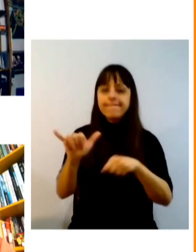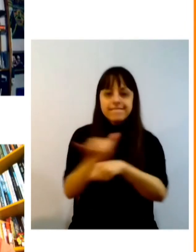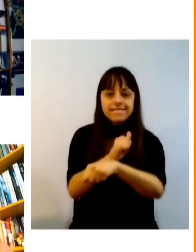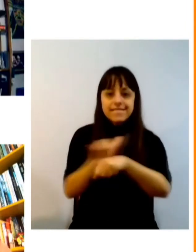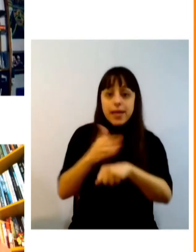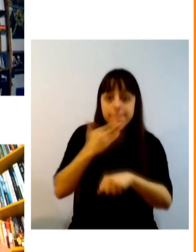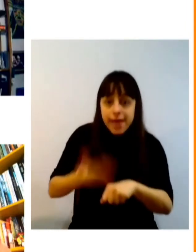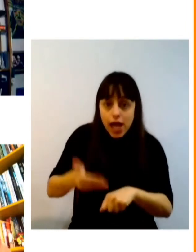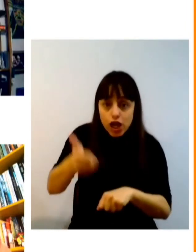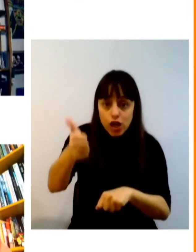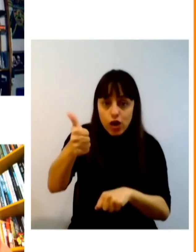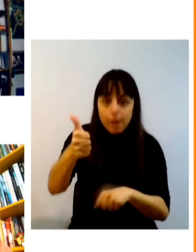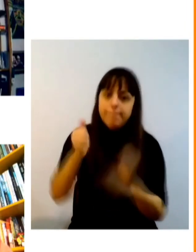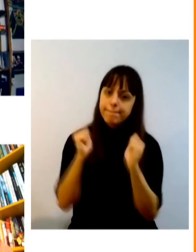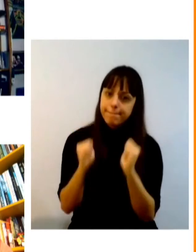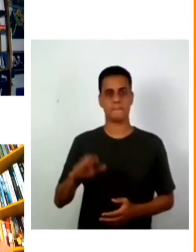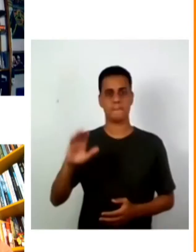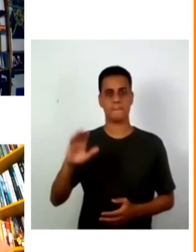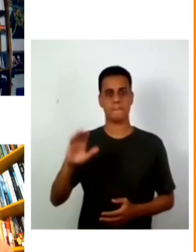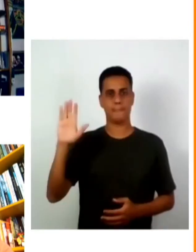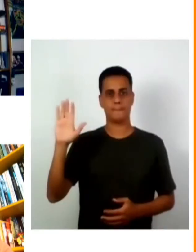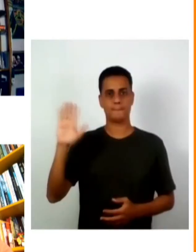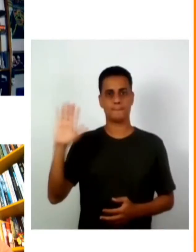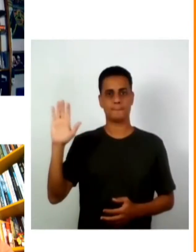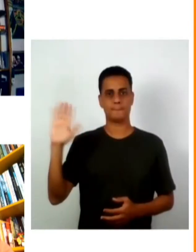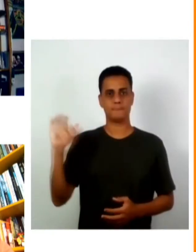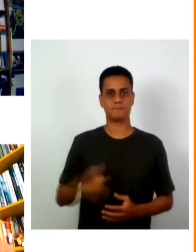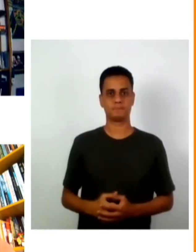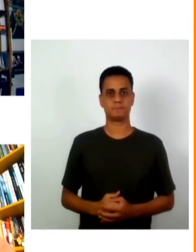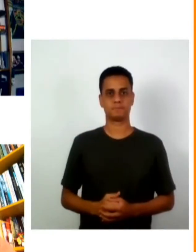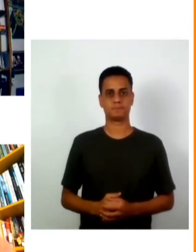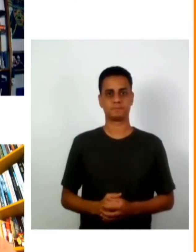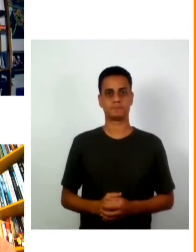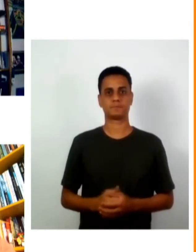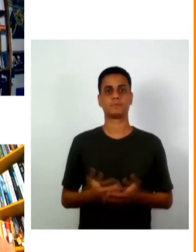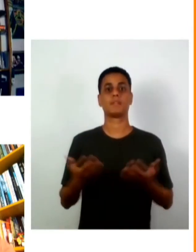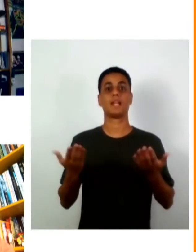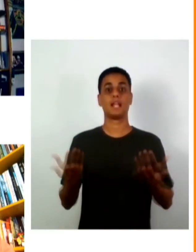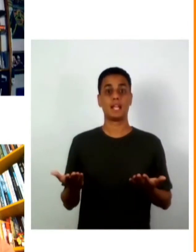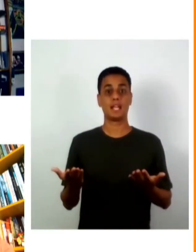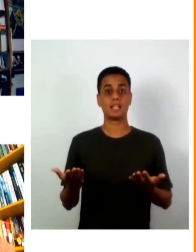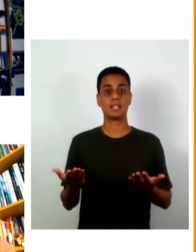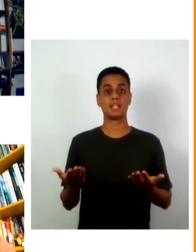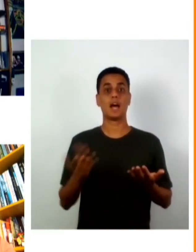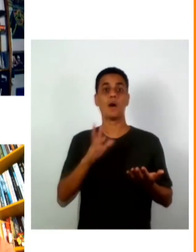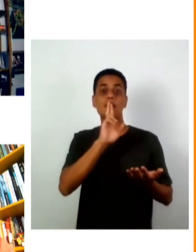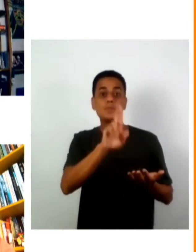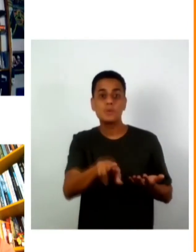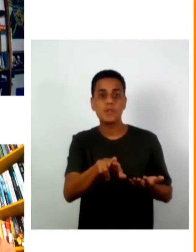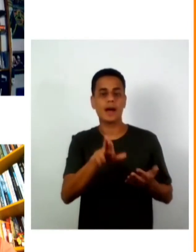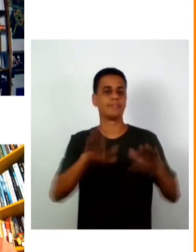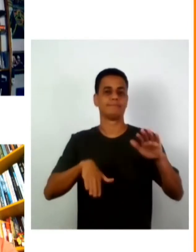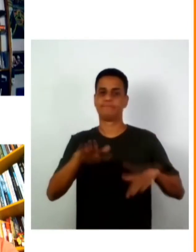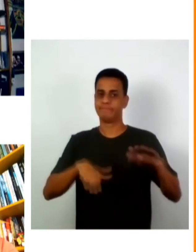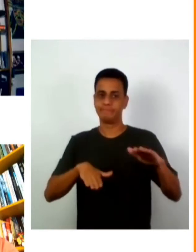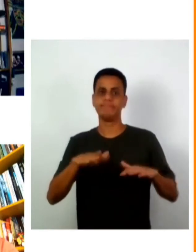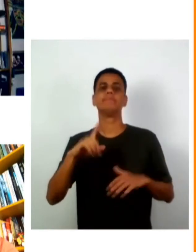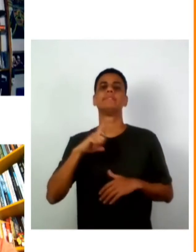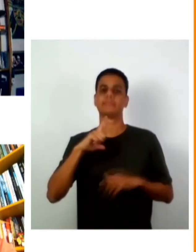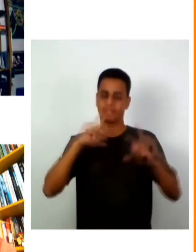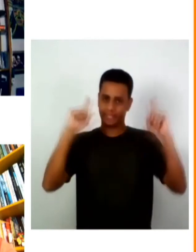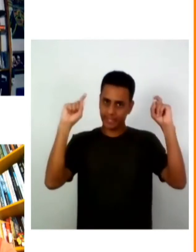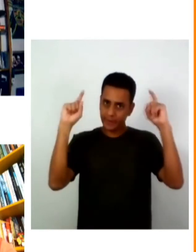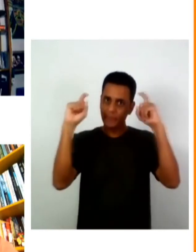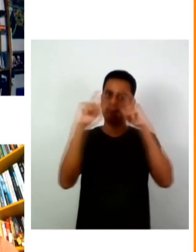esse poder podem ir lapidando isso o fato de você ter poder isso garante resultados então essa é uma pergunta